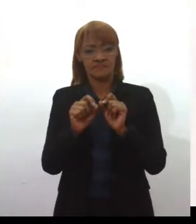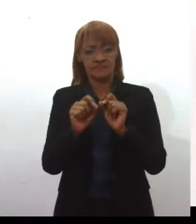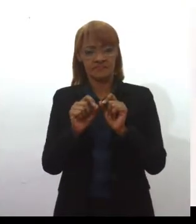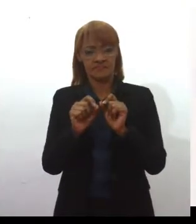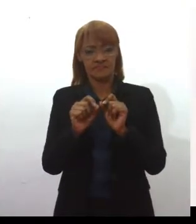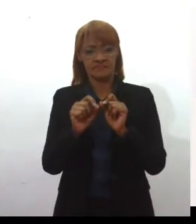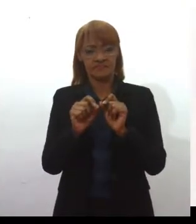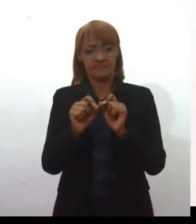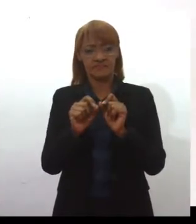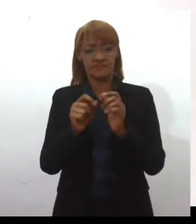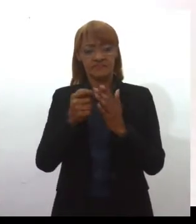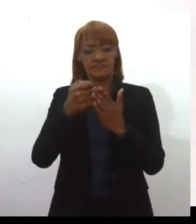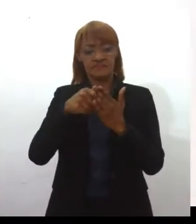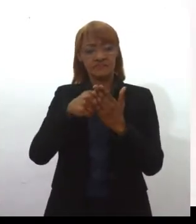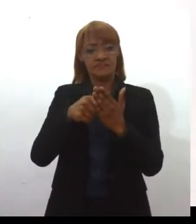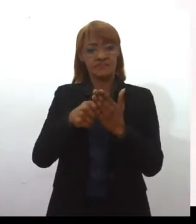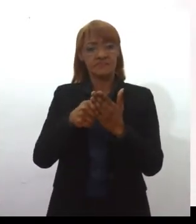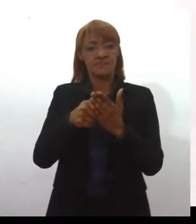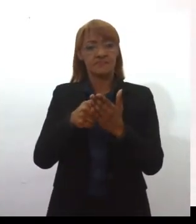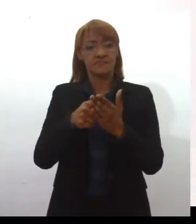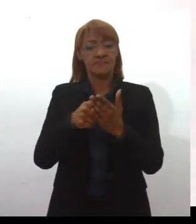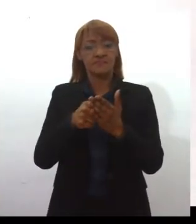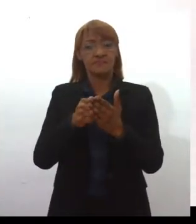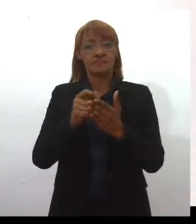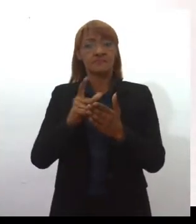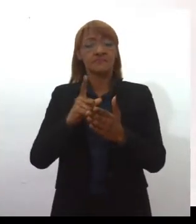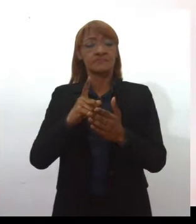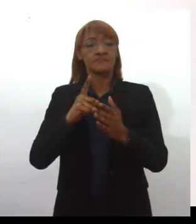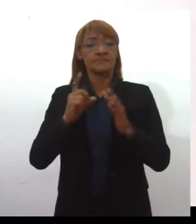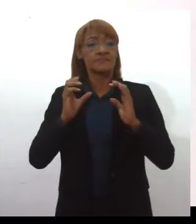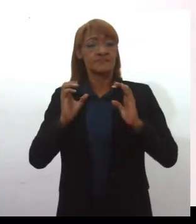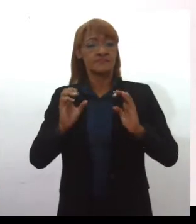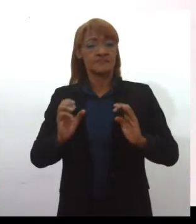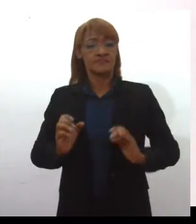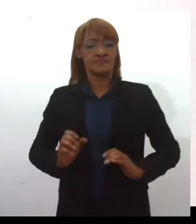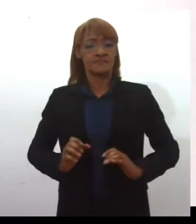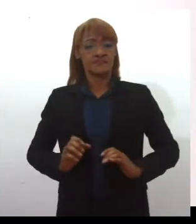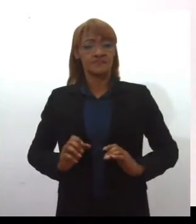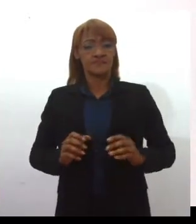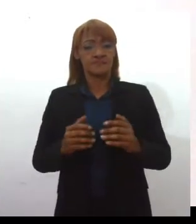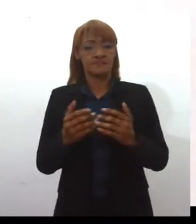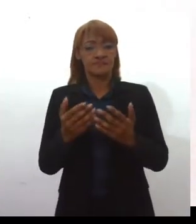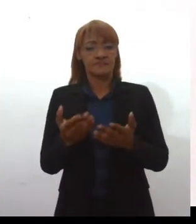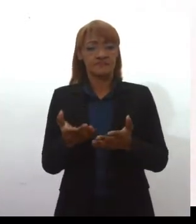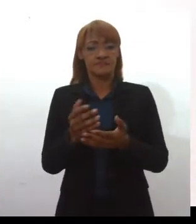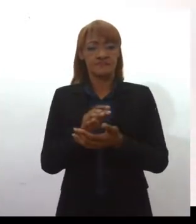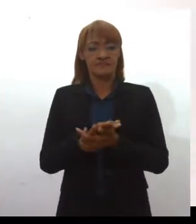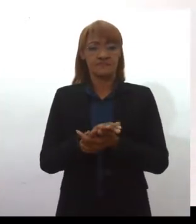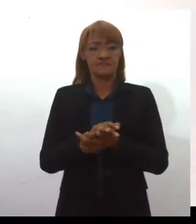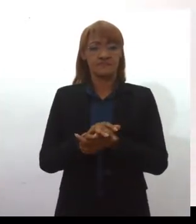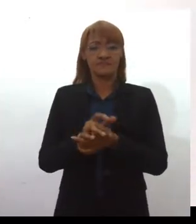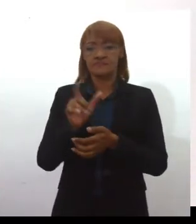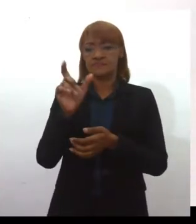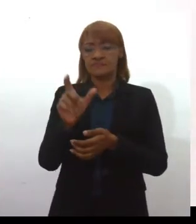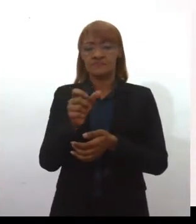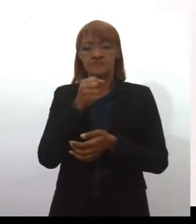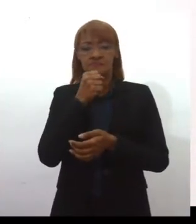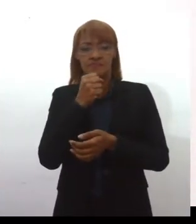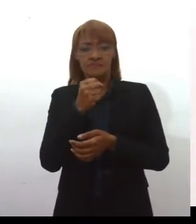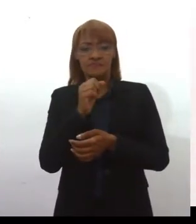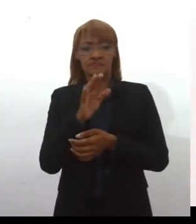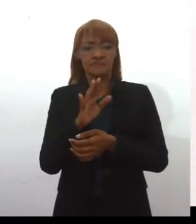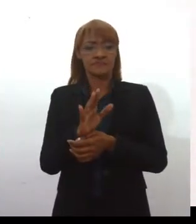mulher que se autoimpôs uma ética para a imprensa, Ela diz, olha, o jornalista, ele não se arrasta, ele não